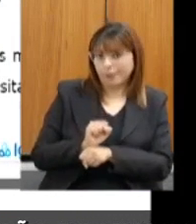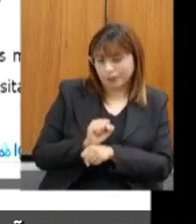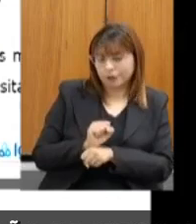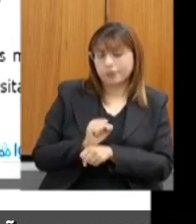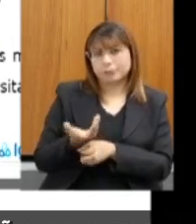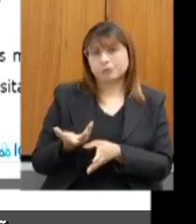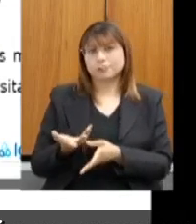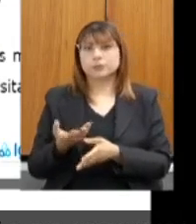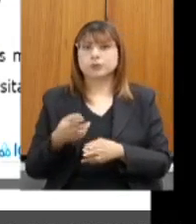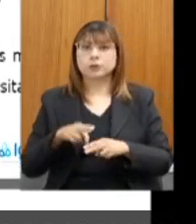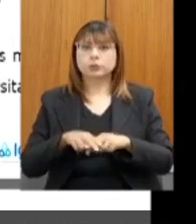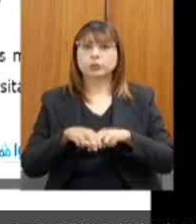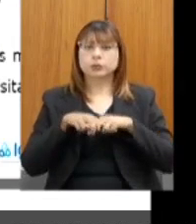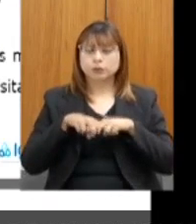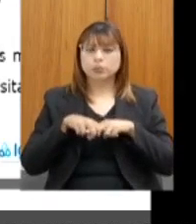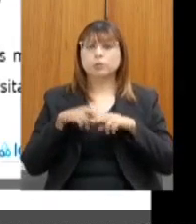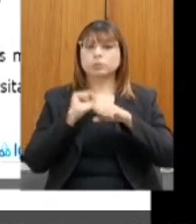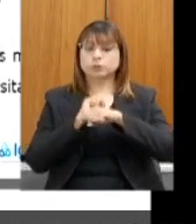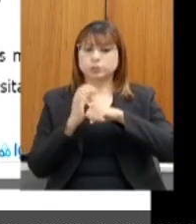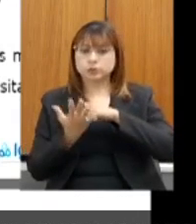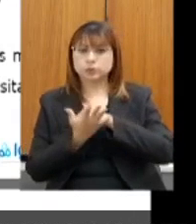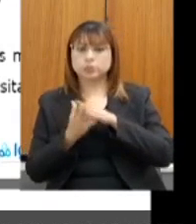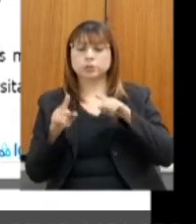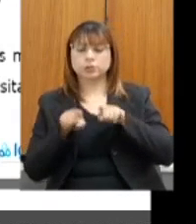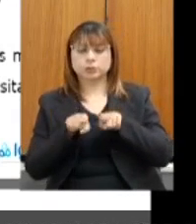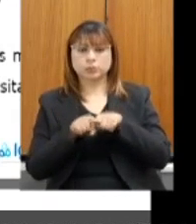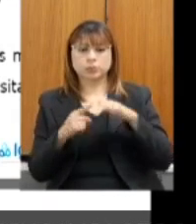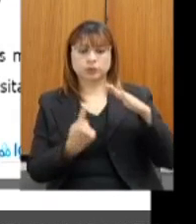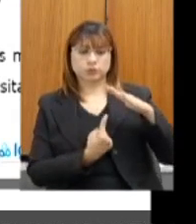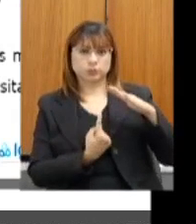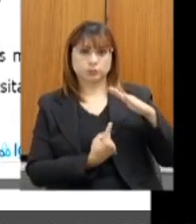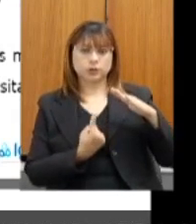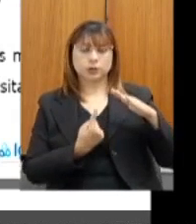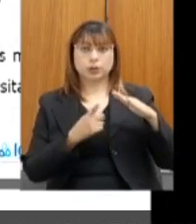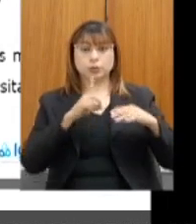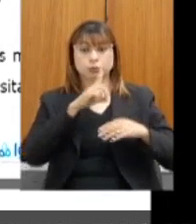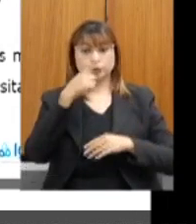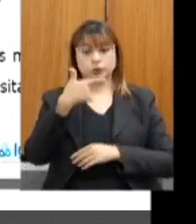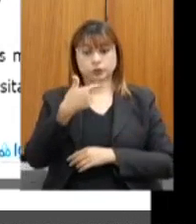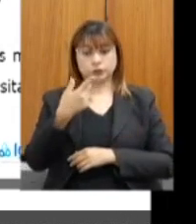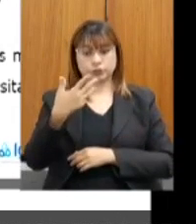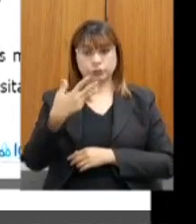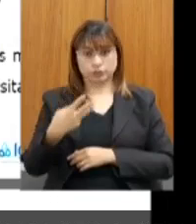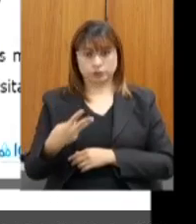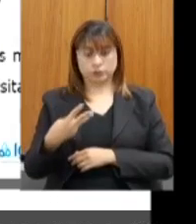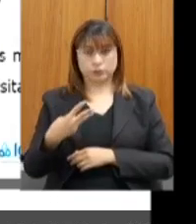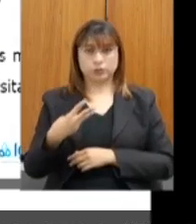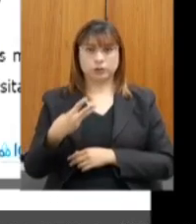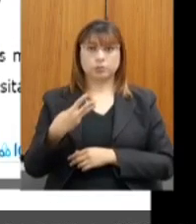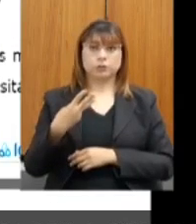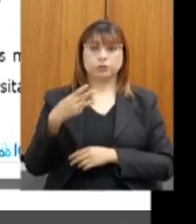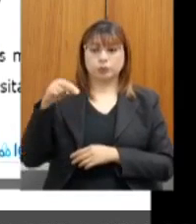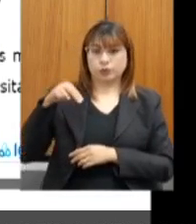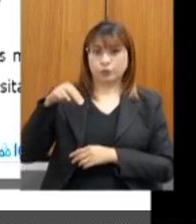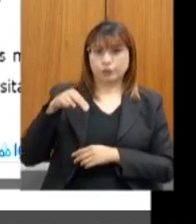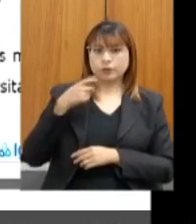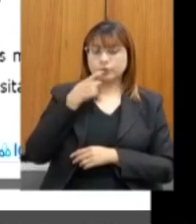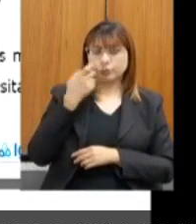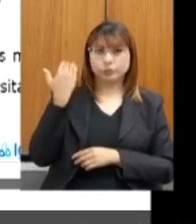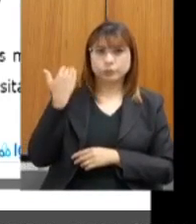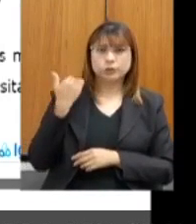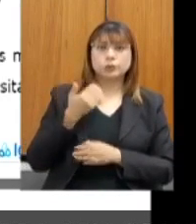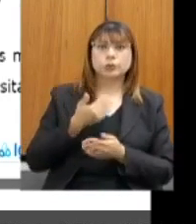do isolamento social. Então, retomamos apenas dia 23 de 11, agora, recentemente, a